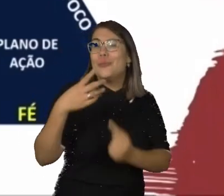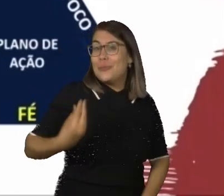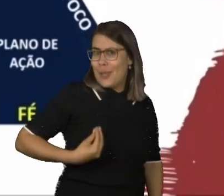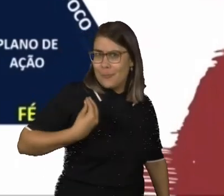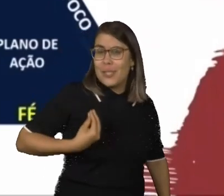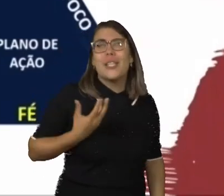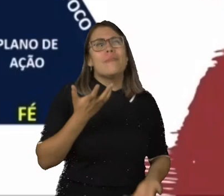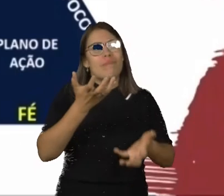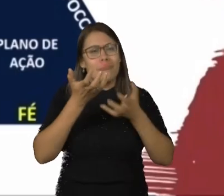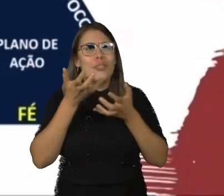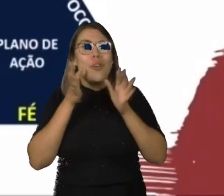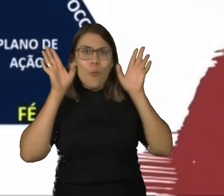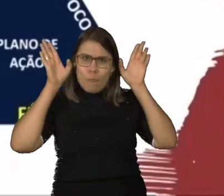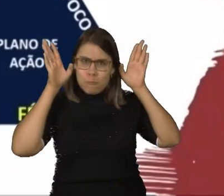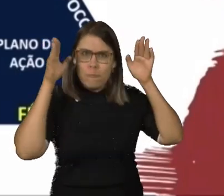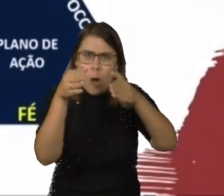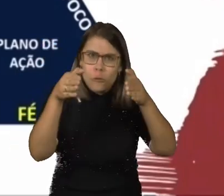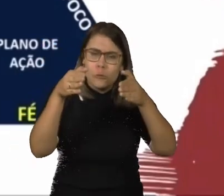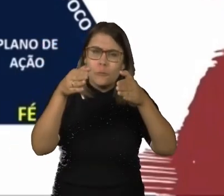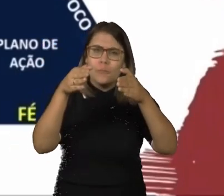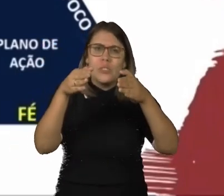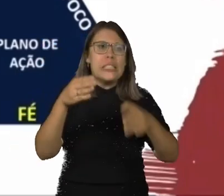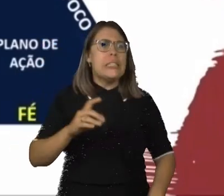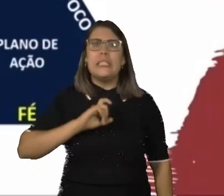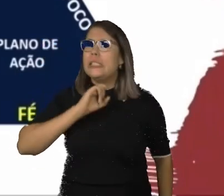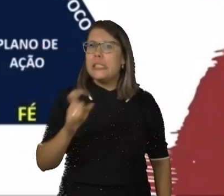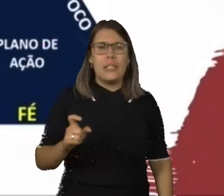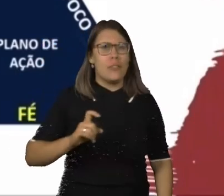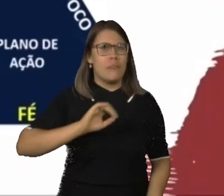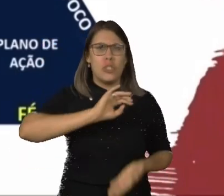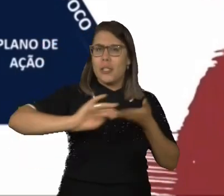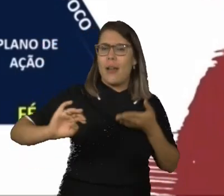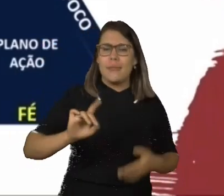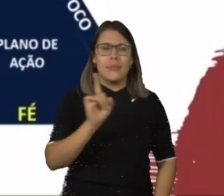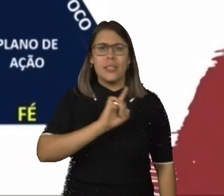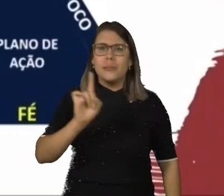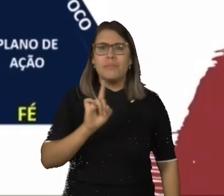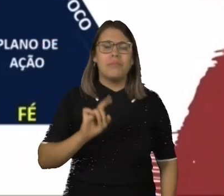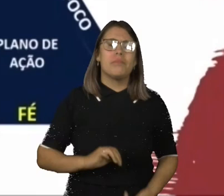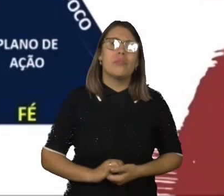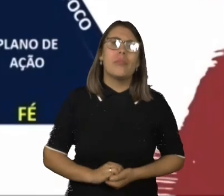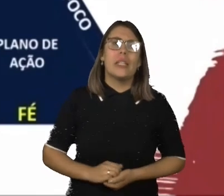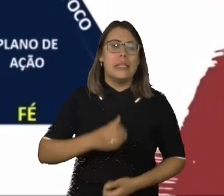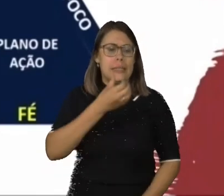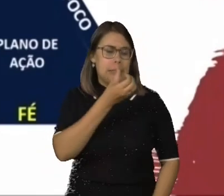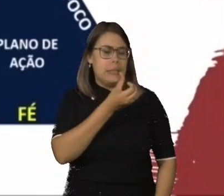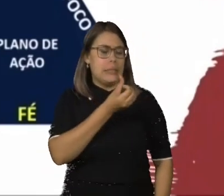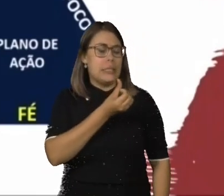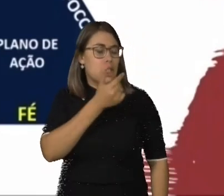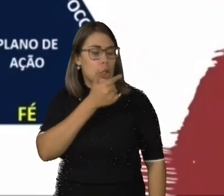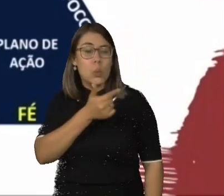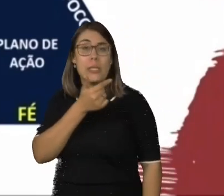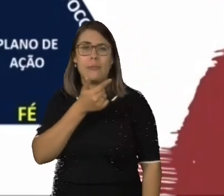resolver colocar um foco, uma meta, ninguém me tira de lá. Eu mesma, lembram disso? Tinha 62 quilos a mais, eu